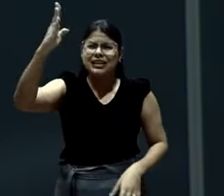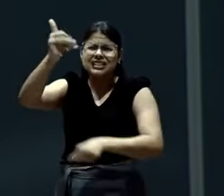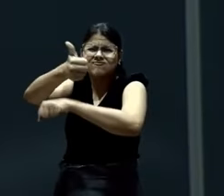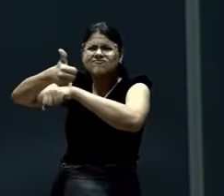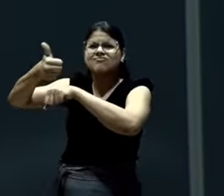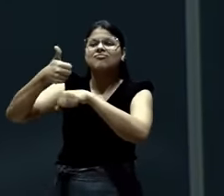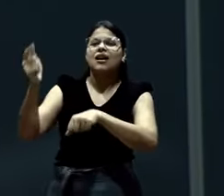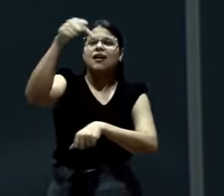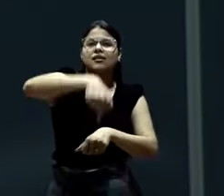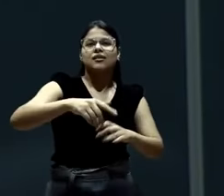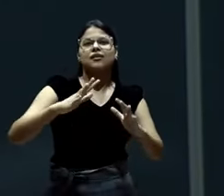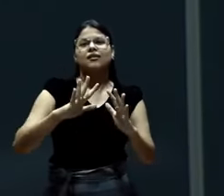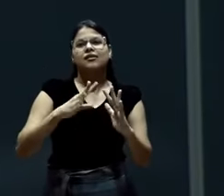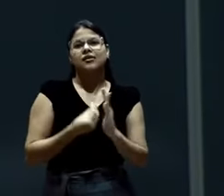fé.